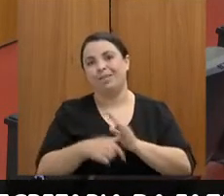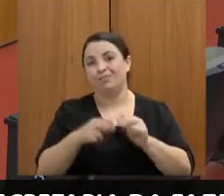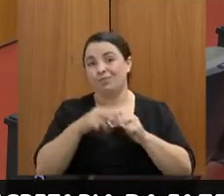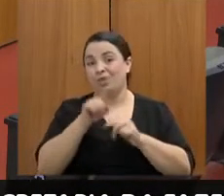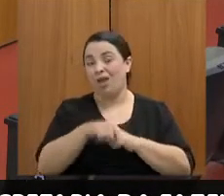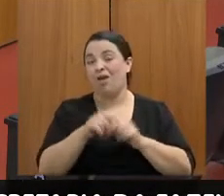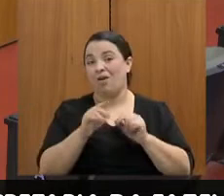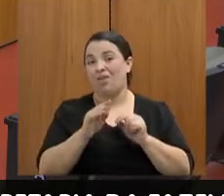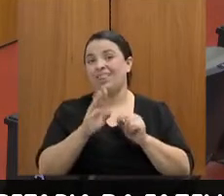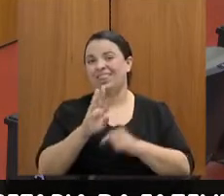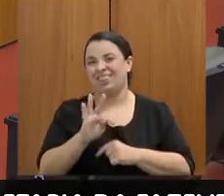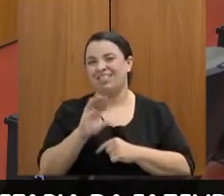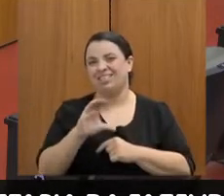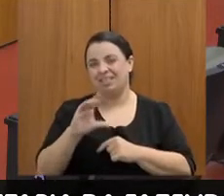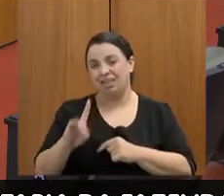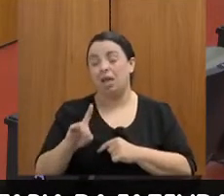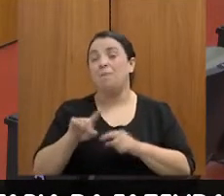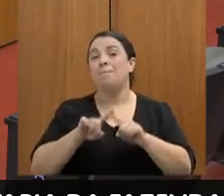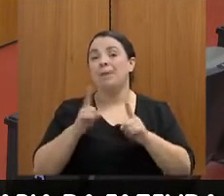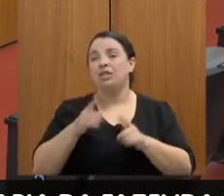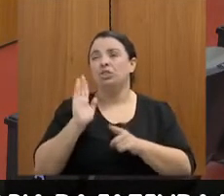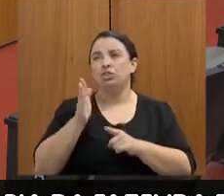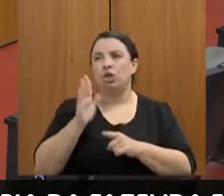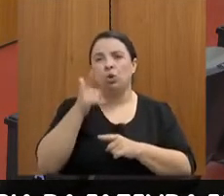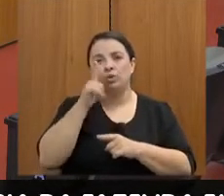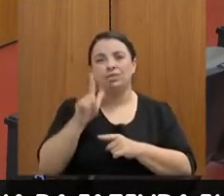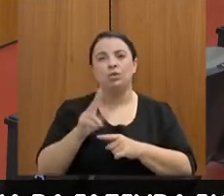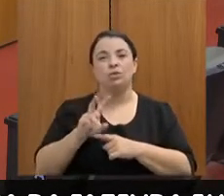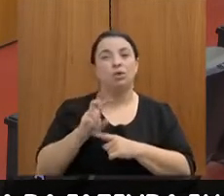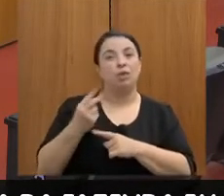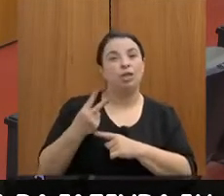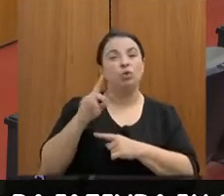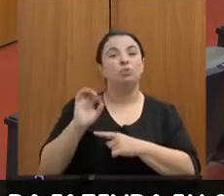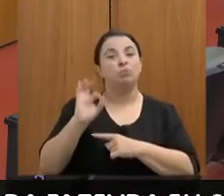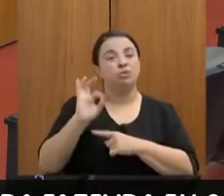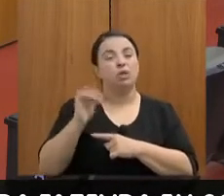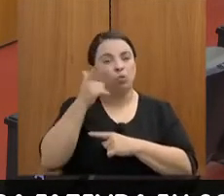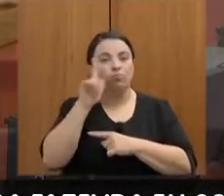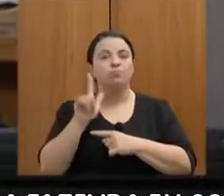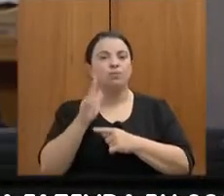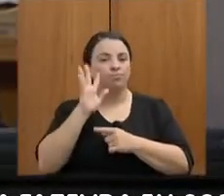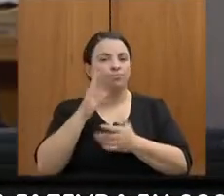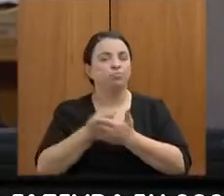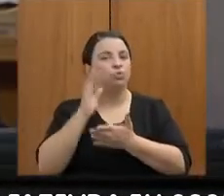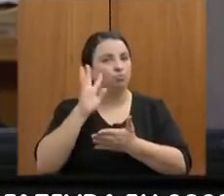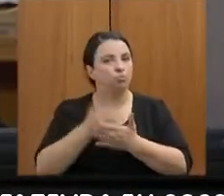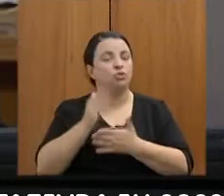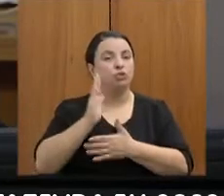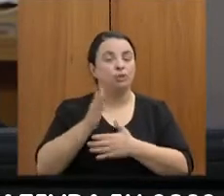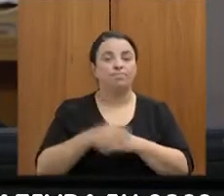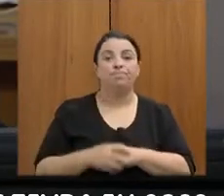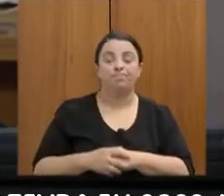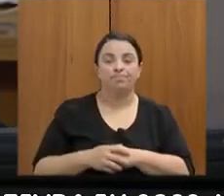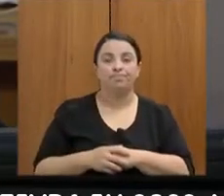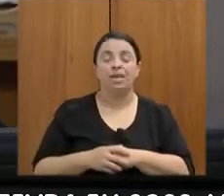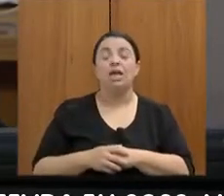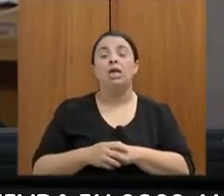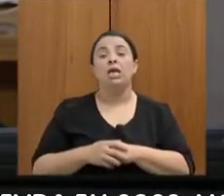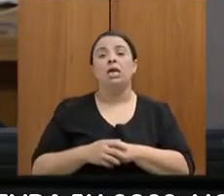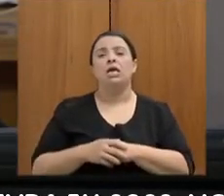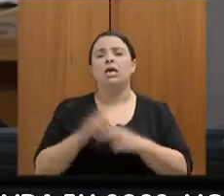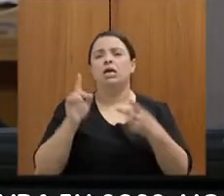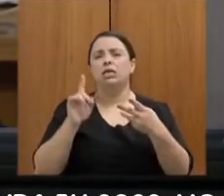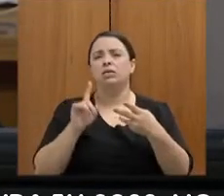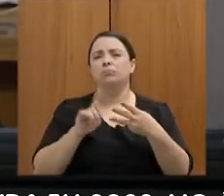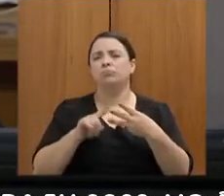e já reduziu em 52% esses em atraso que tínhamos. Com relação ao atendimento presidencial nas AEFs, é importante a gente